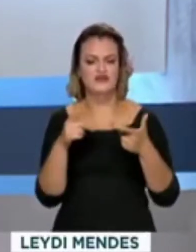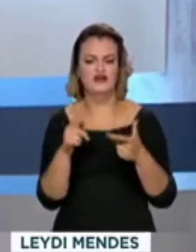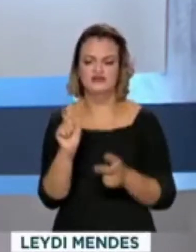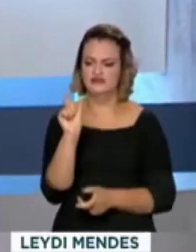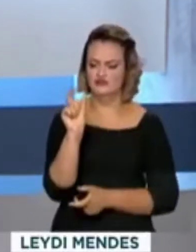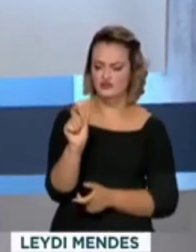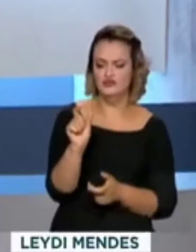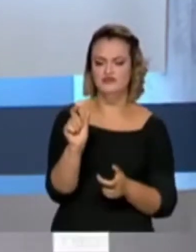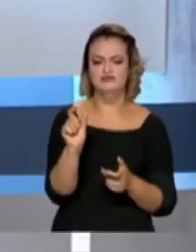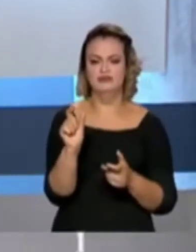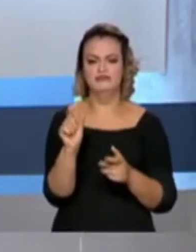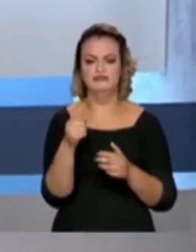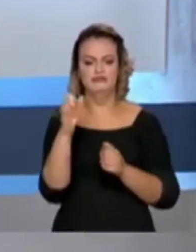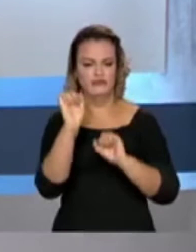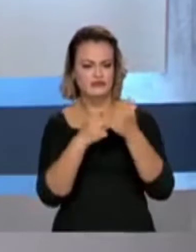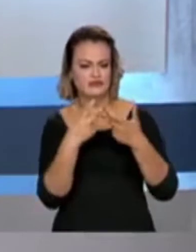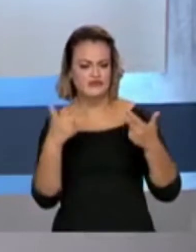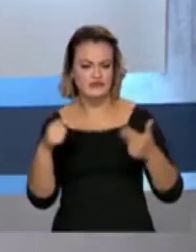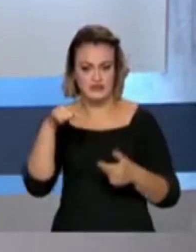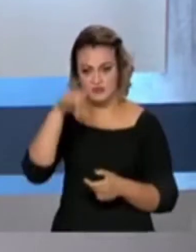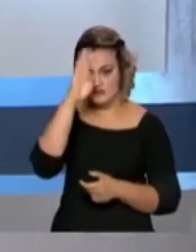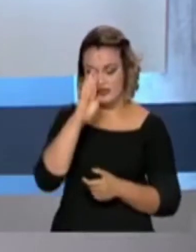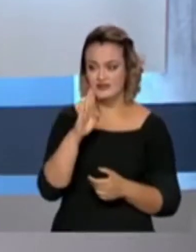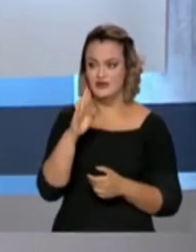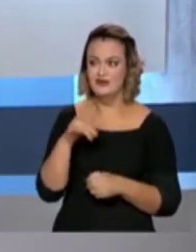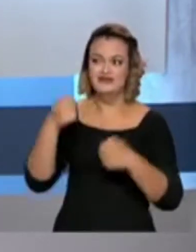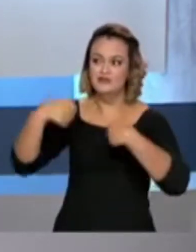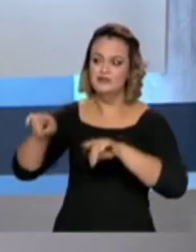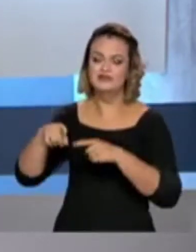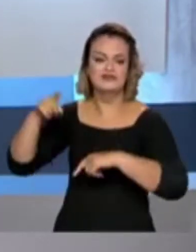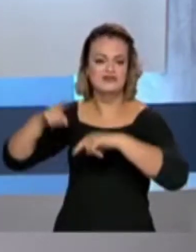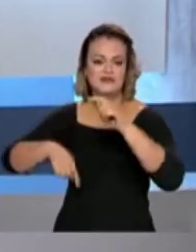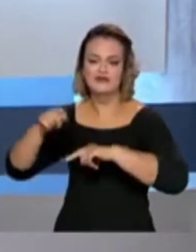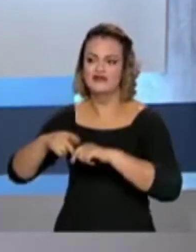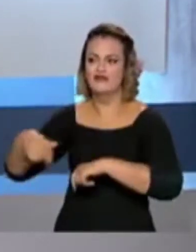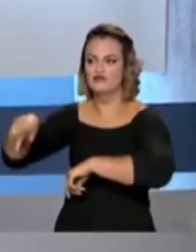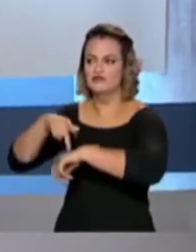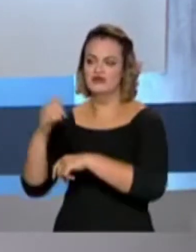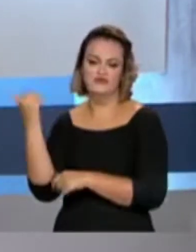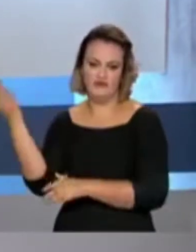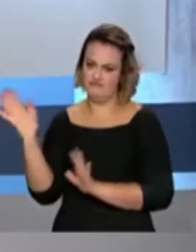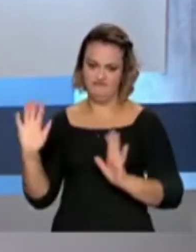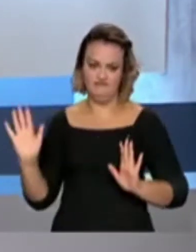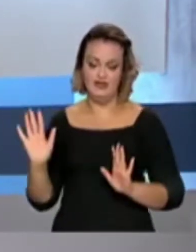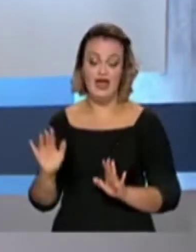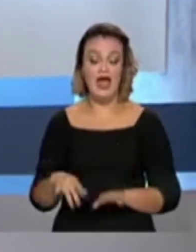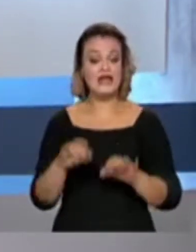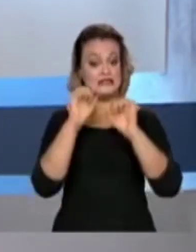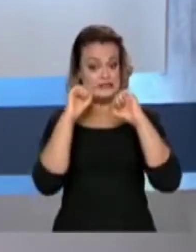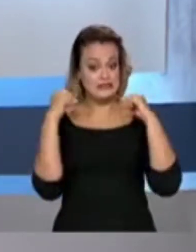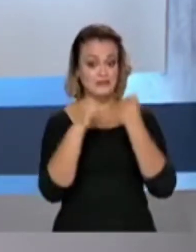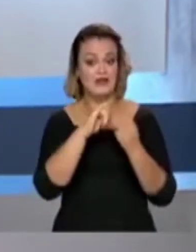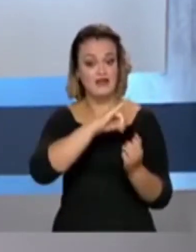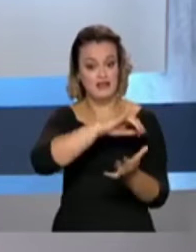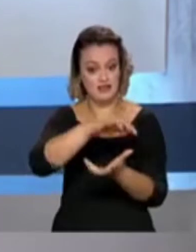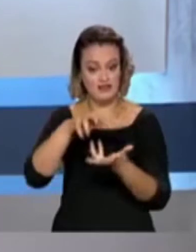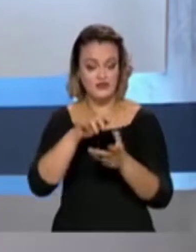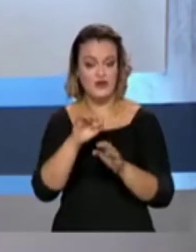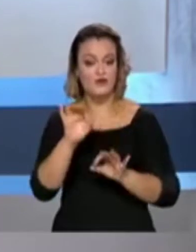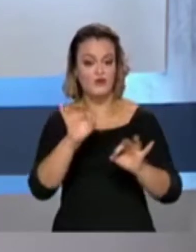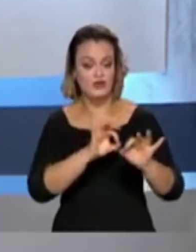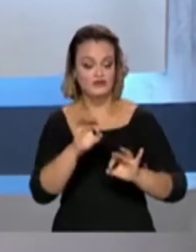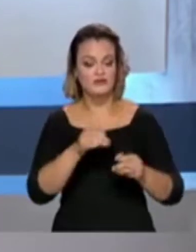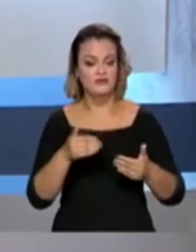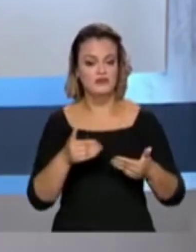no Brasil e sair da dependência da importação do produto. Essas foram as metas de um seminário internacional organizado